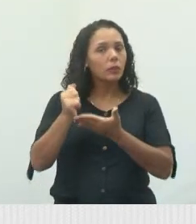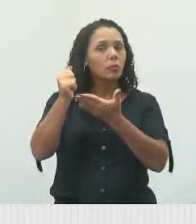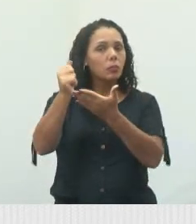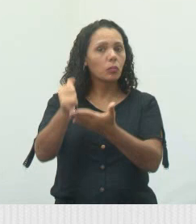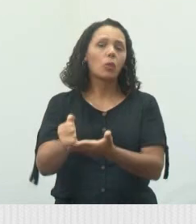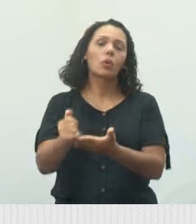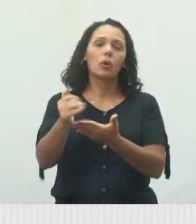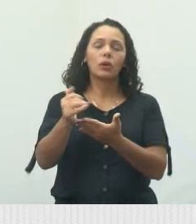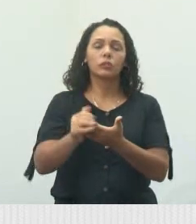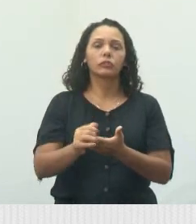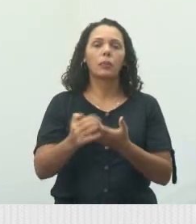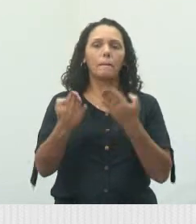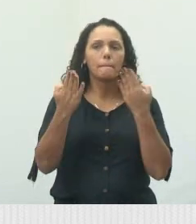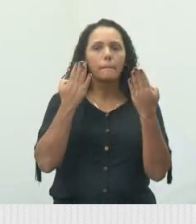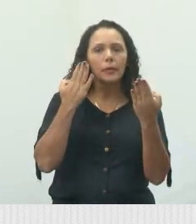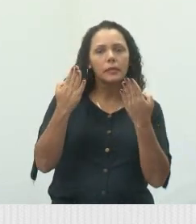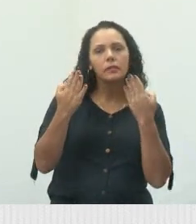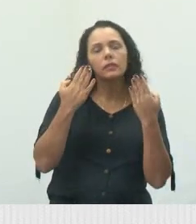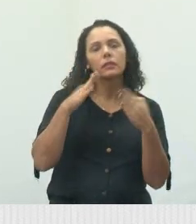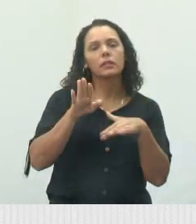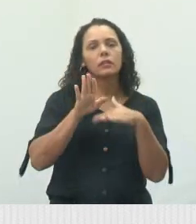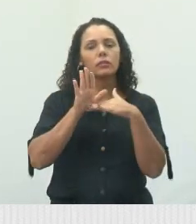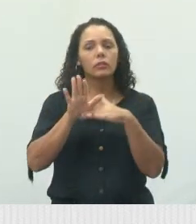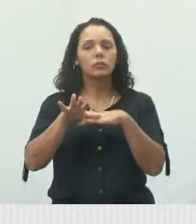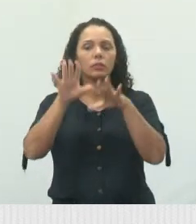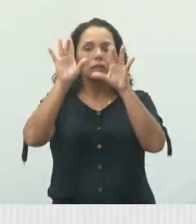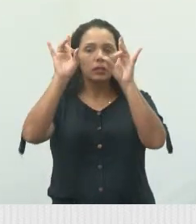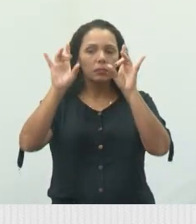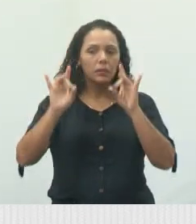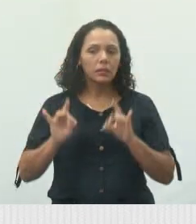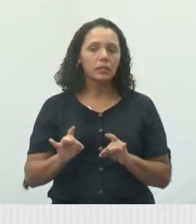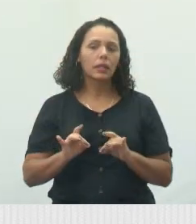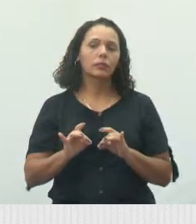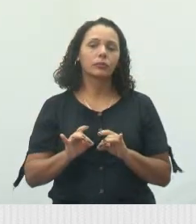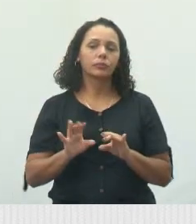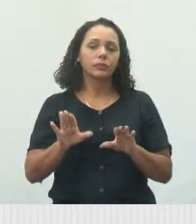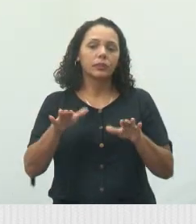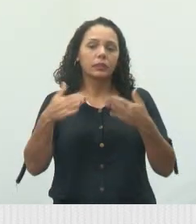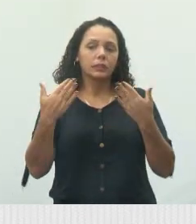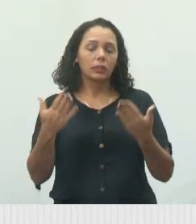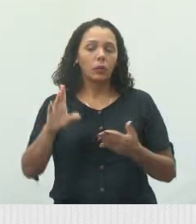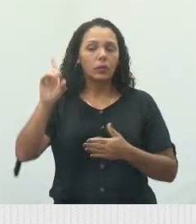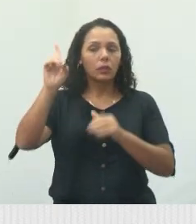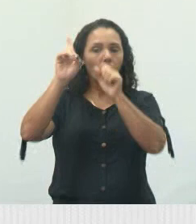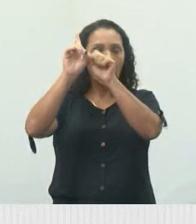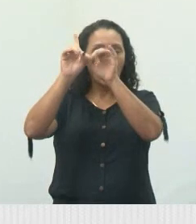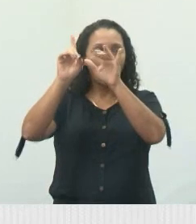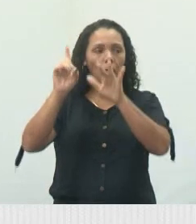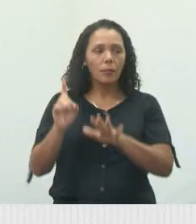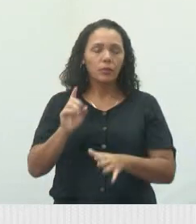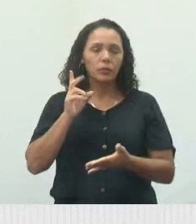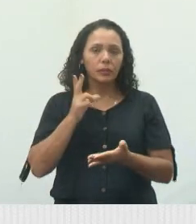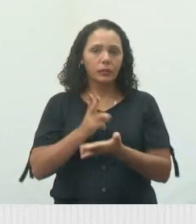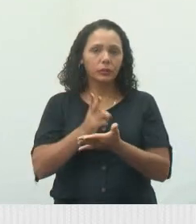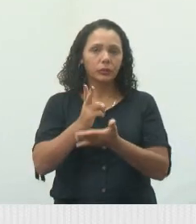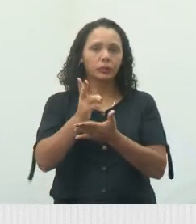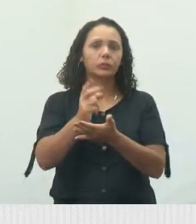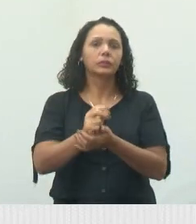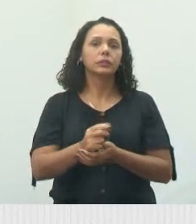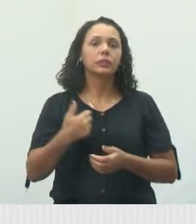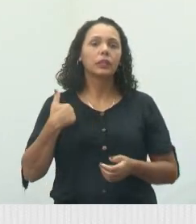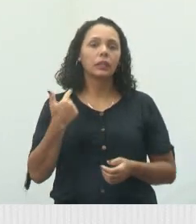psicológico, de um atendimento especializado. Então, Sandra, que Deus continue te abençoando. E nessa conversa,